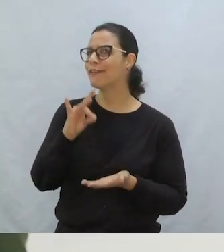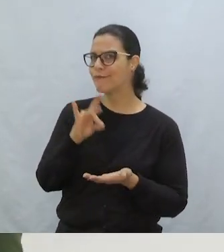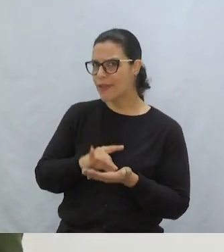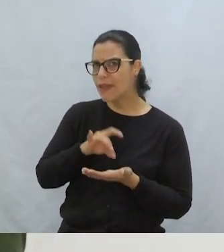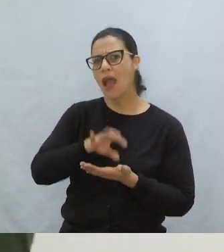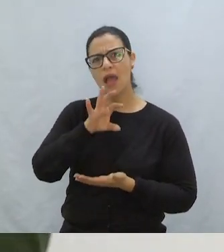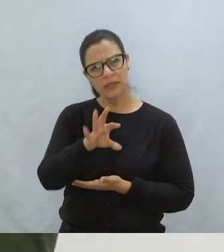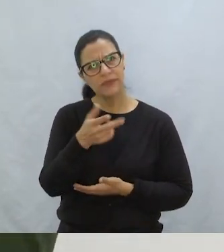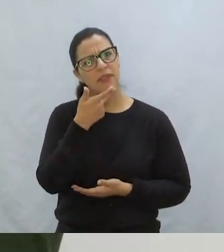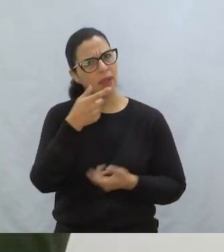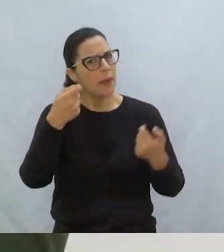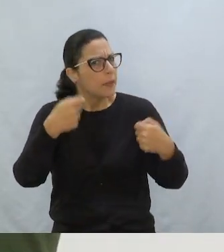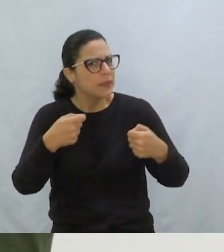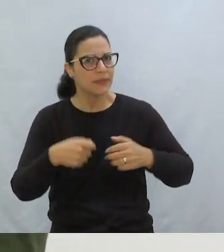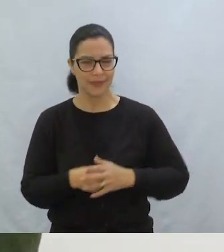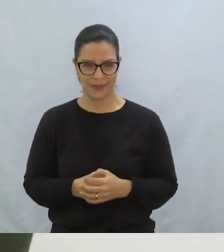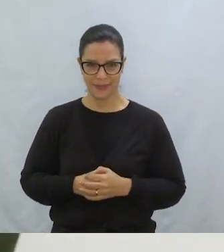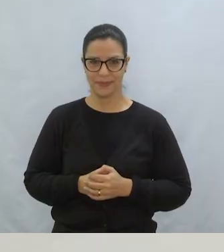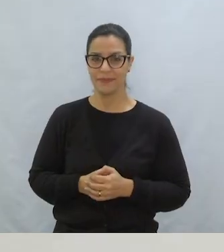Assim é que se fala